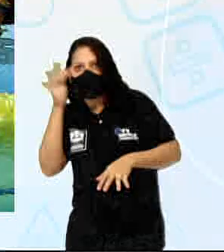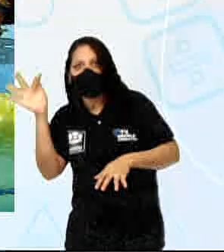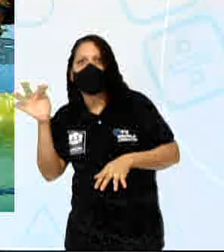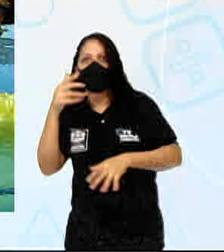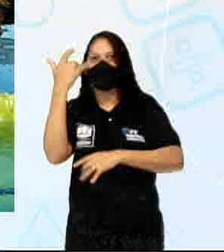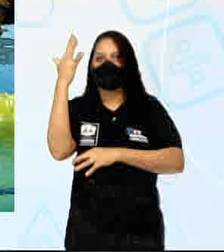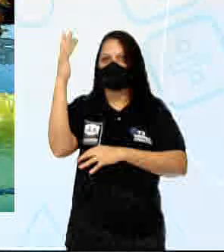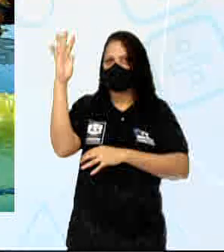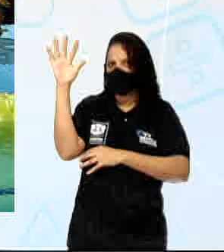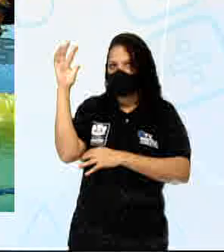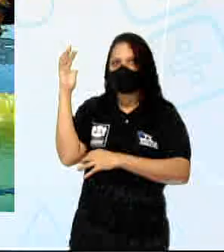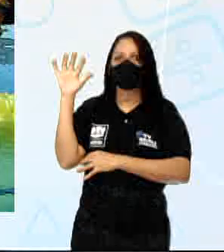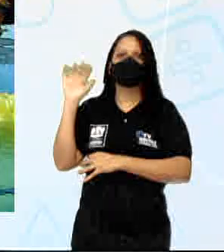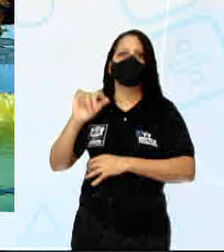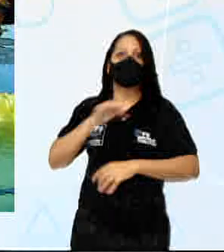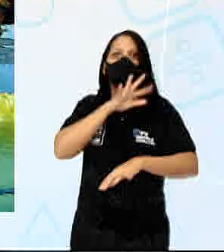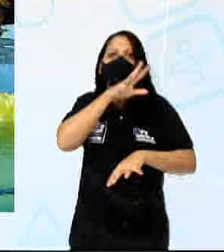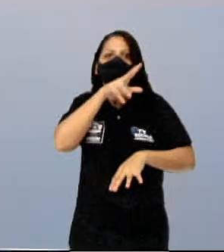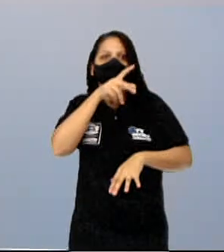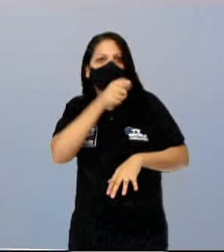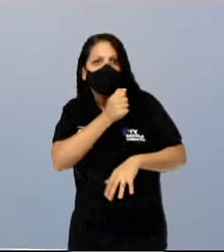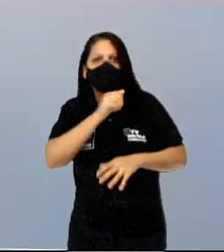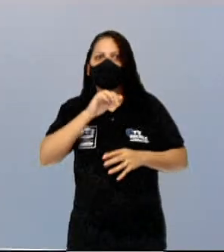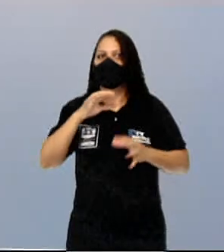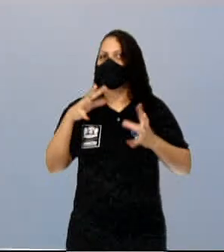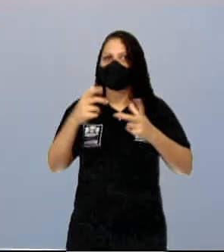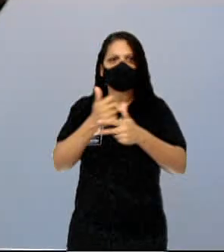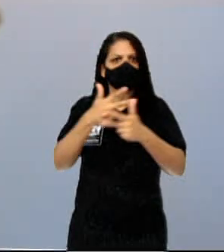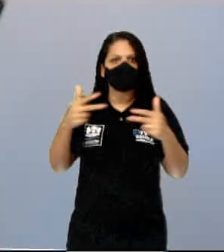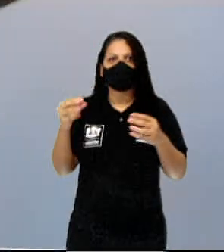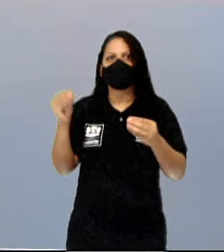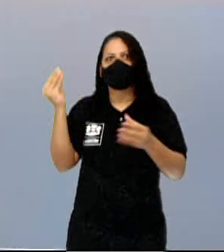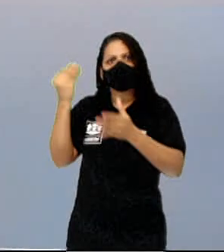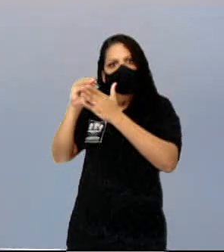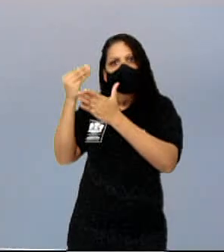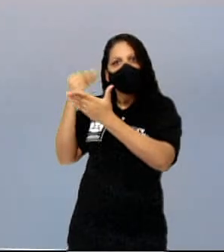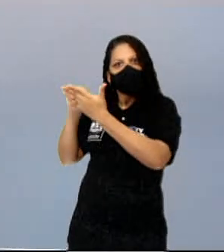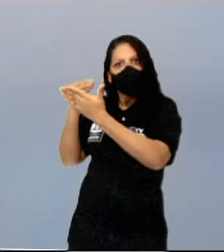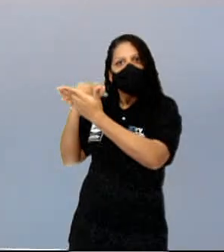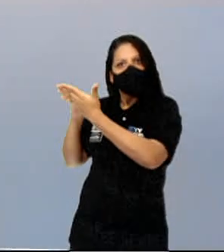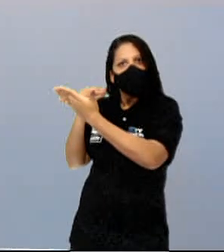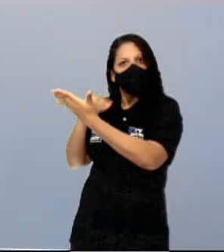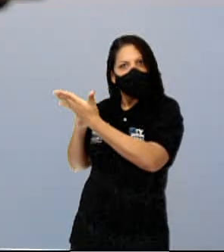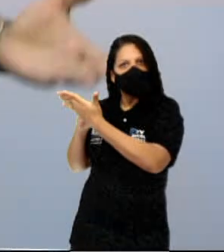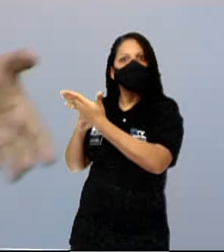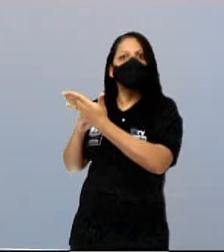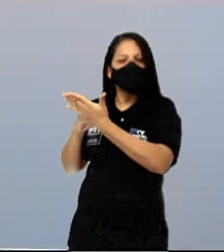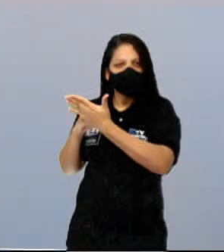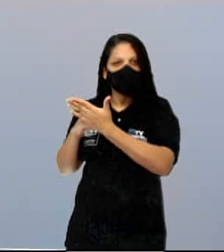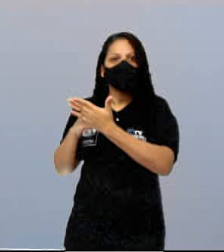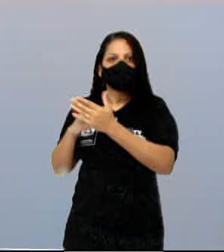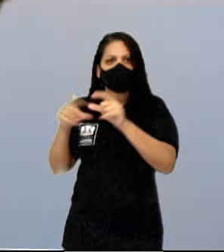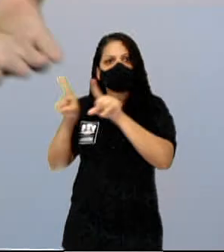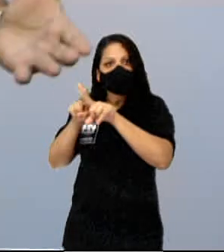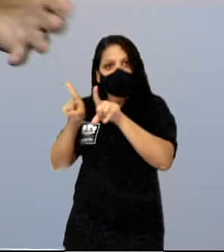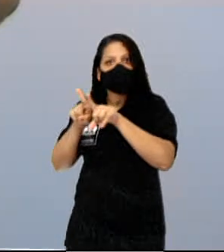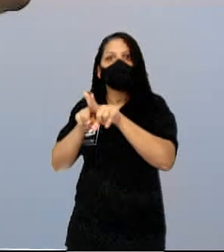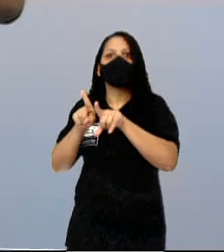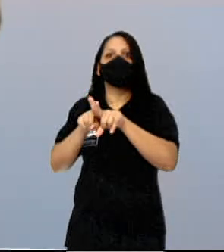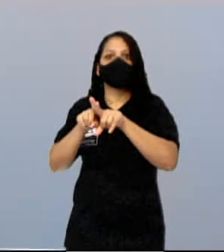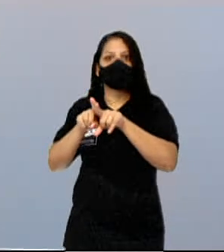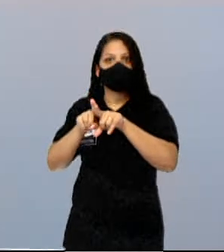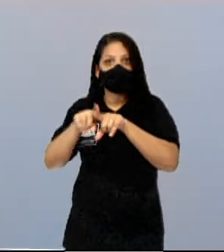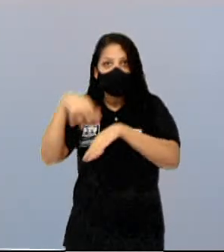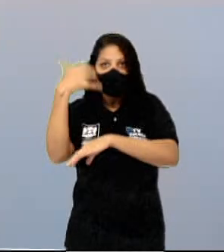específica dessa zona de inundação, a chamada Mata de Igapó. Inclusive com algumas espécies de plantas aquáticas